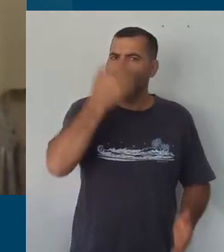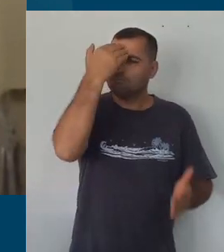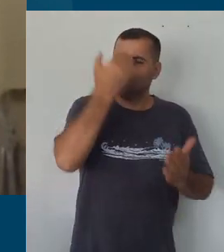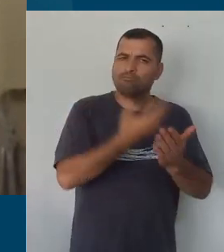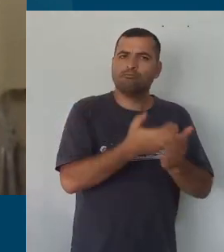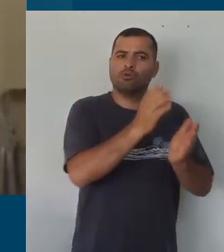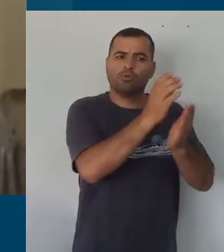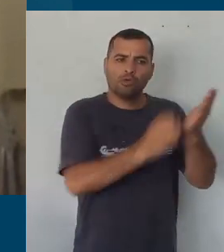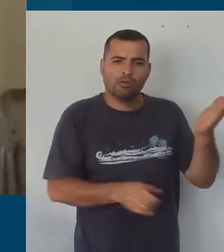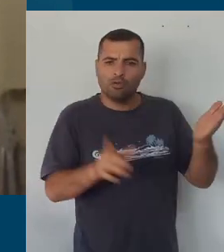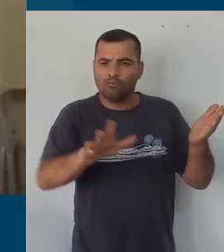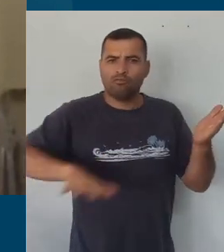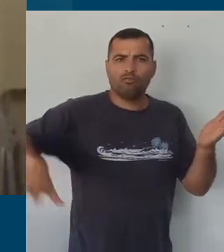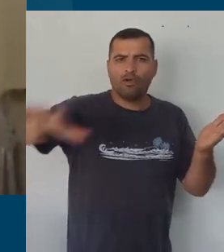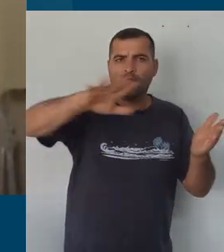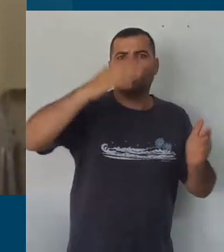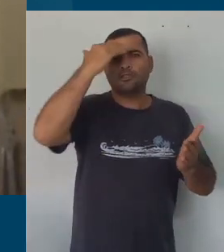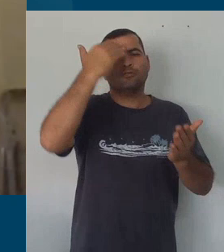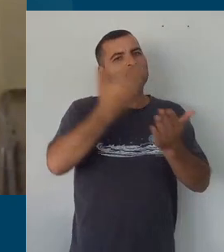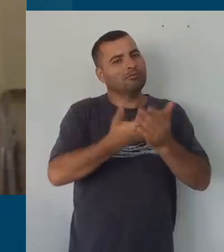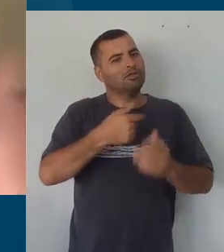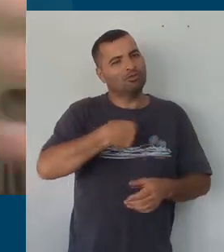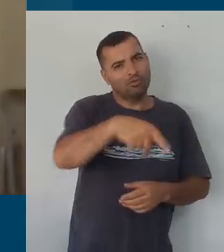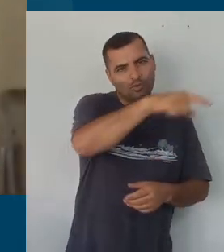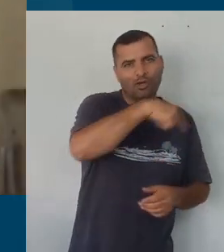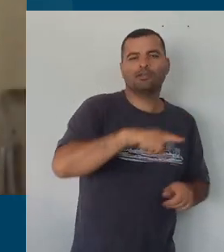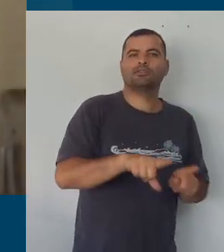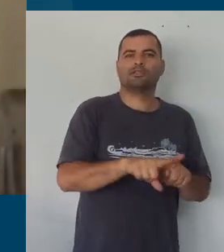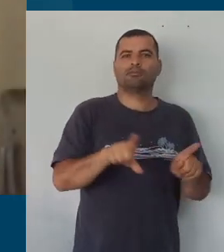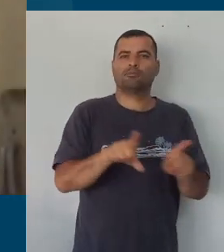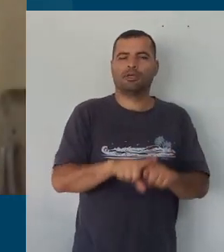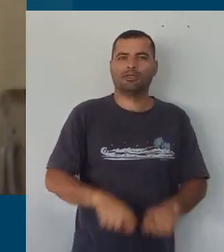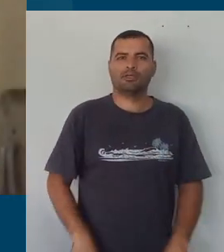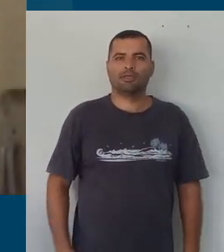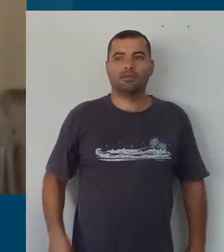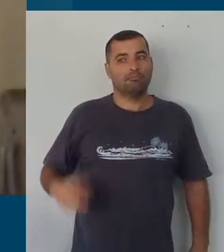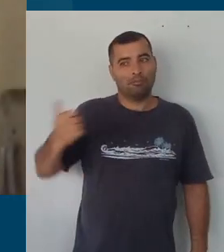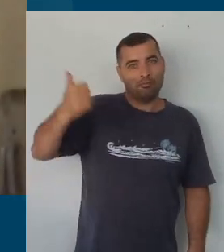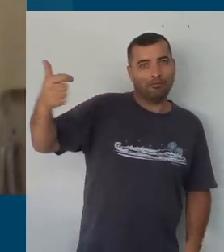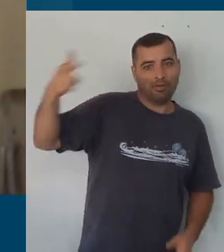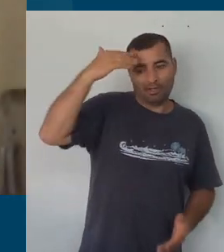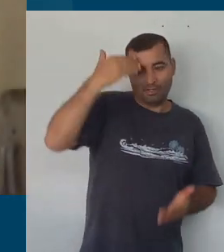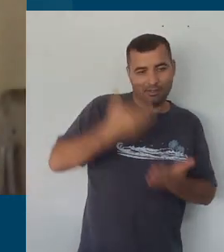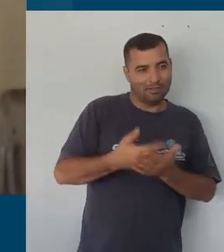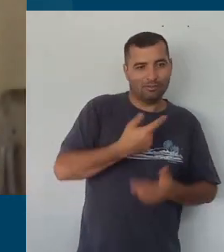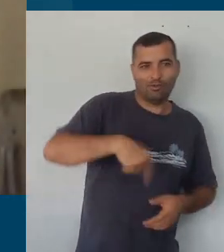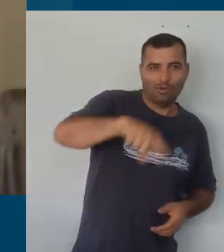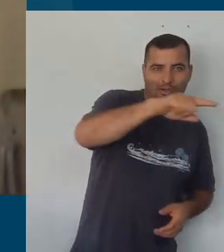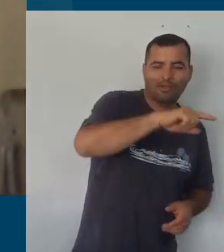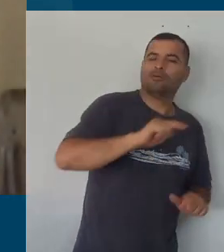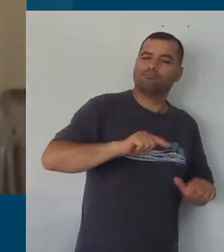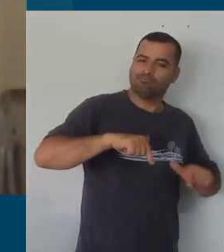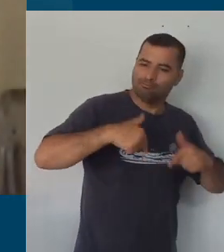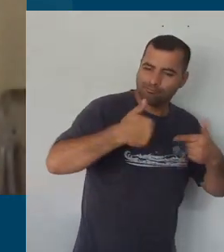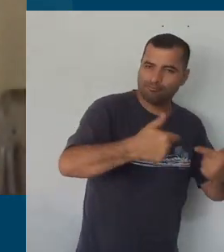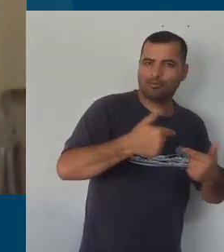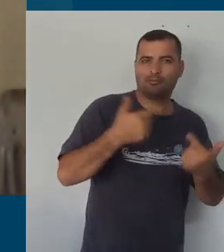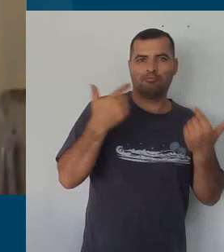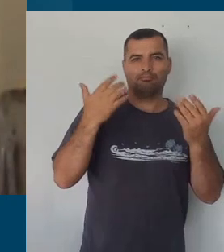acreditaram em nós, né? Acreditaram primeiramente. Parabéns pelo trabalho, só aprendo.